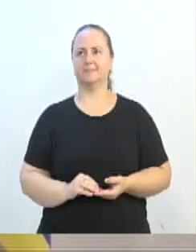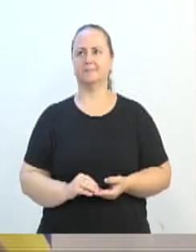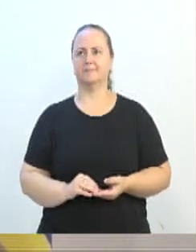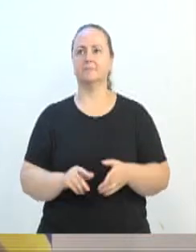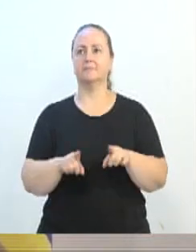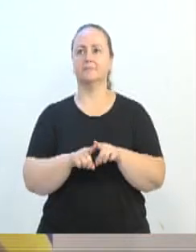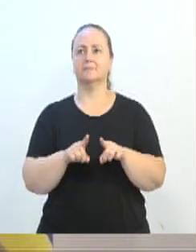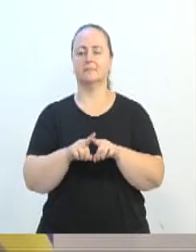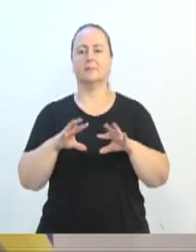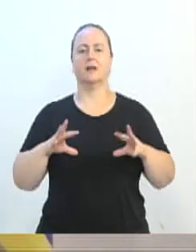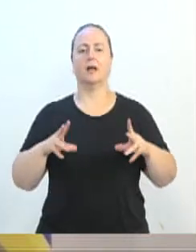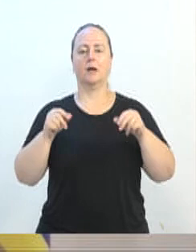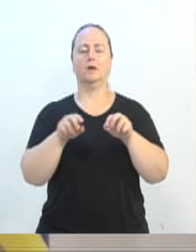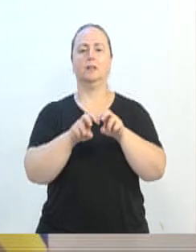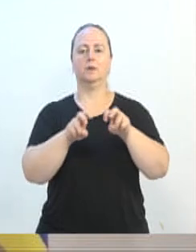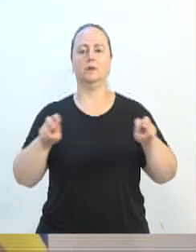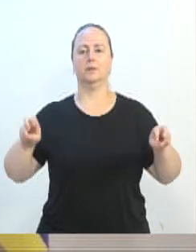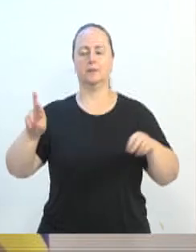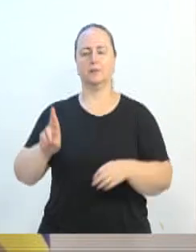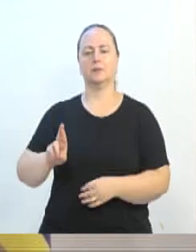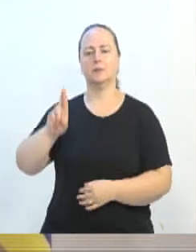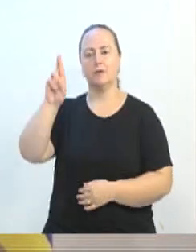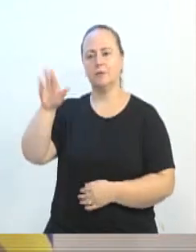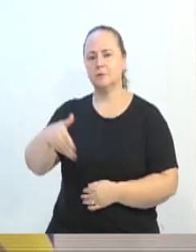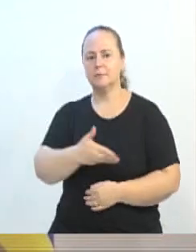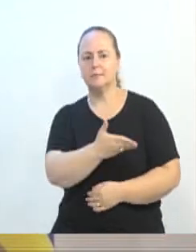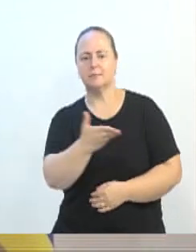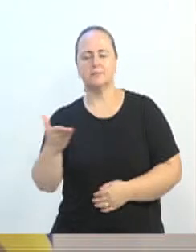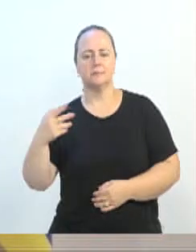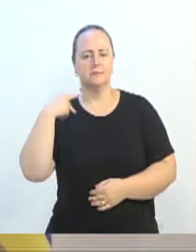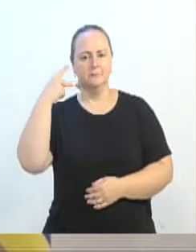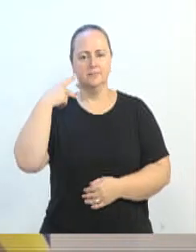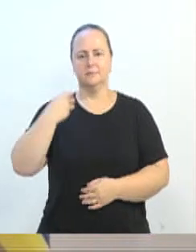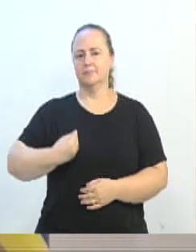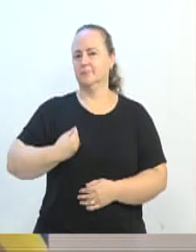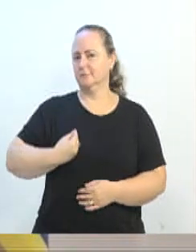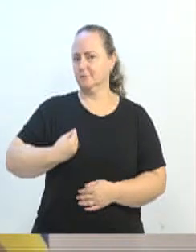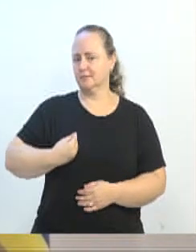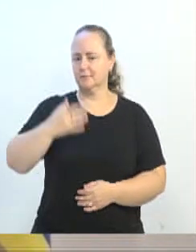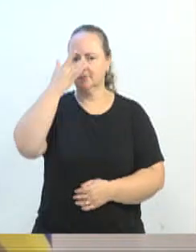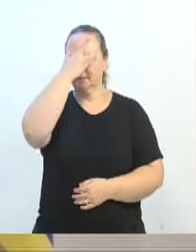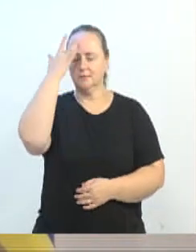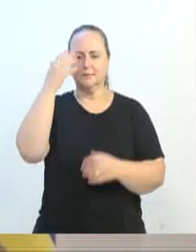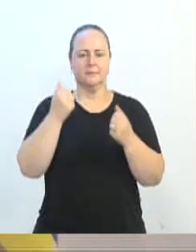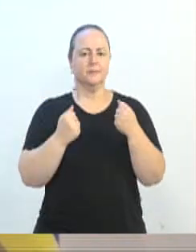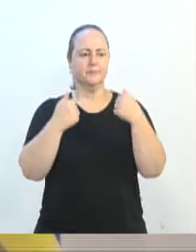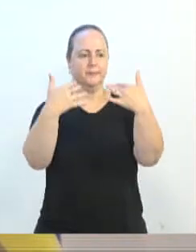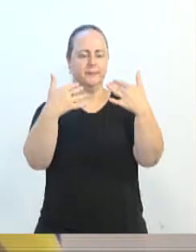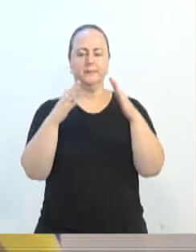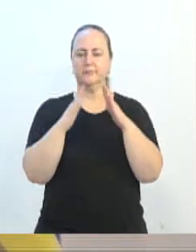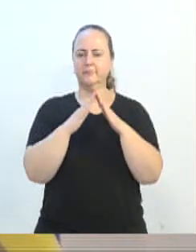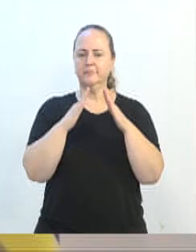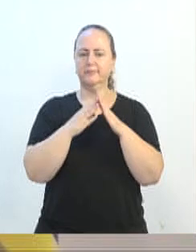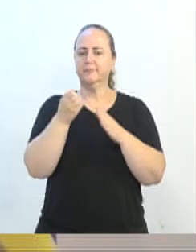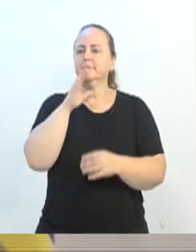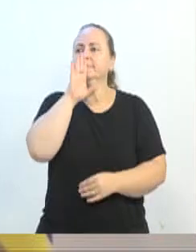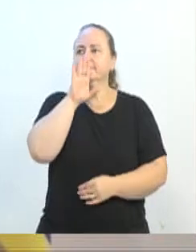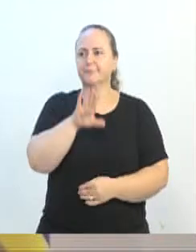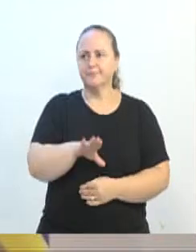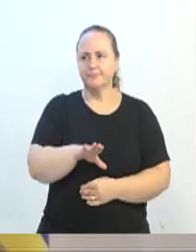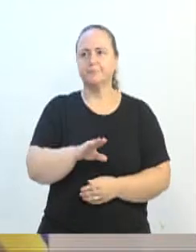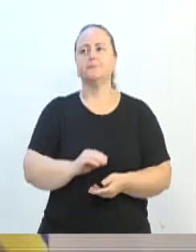os membros da mesa diretora, senhores e senhoras vereadores, população que nos assiste e nos acompanhe das suas residências, uma boa tarde.